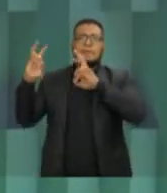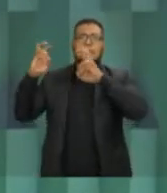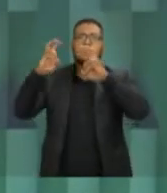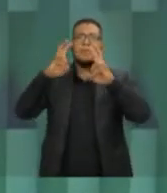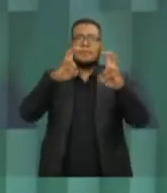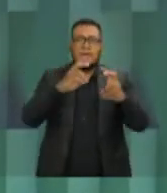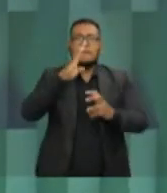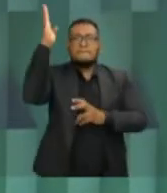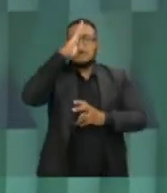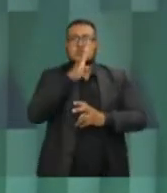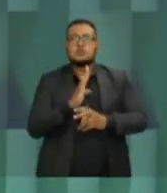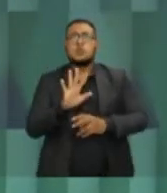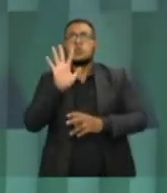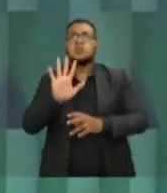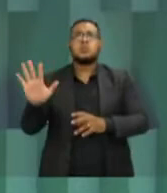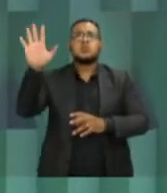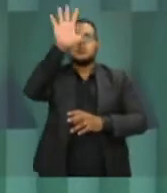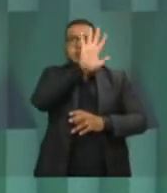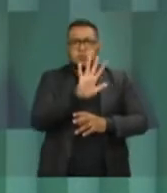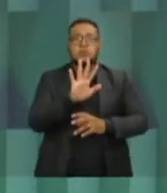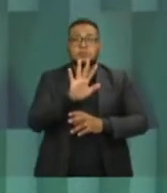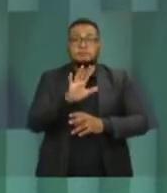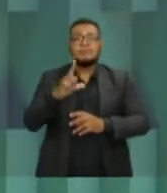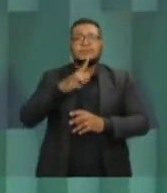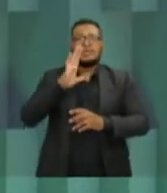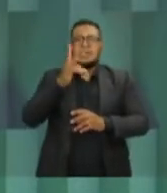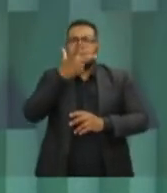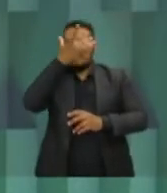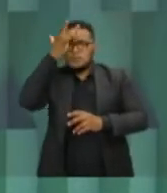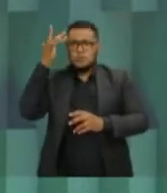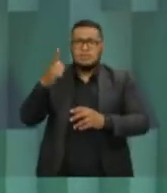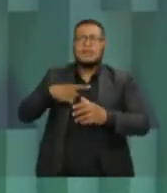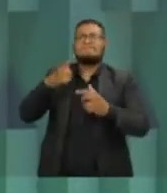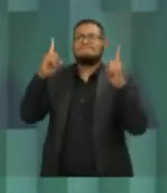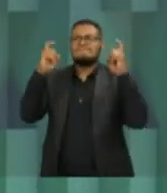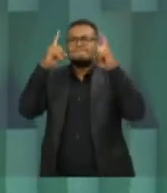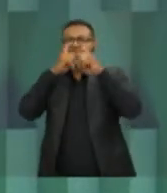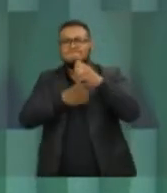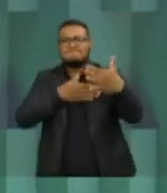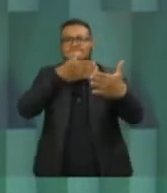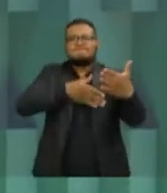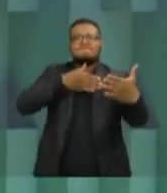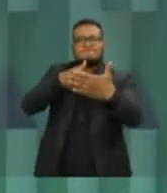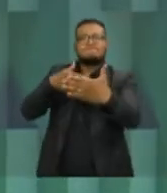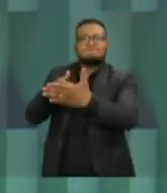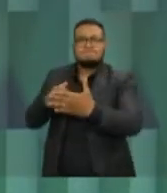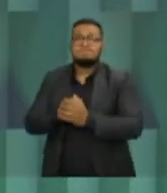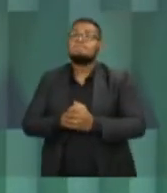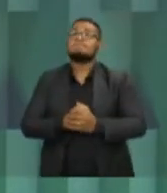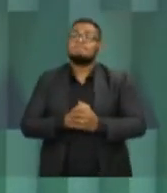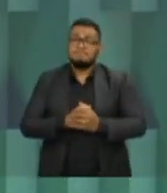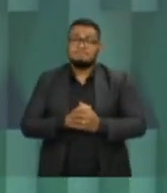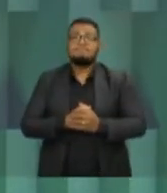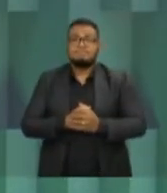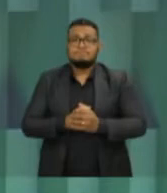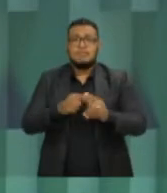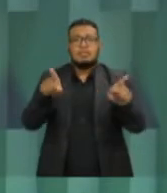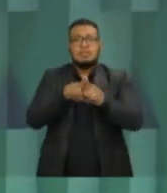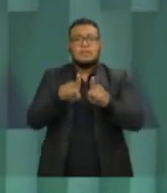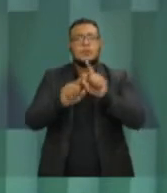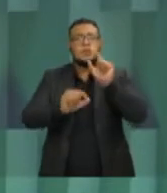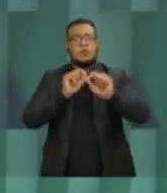Brasil, portanto, eu quero apresentar aqui quem está com dificuldade. Nós vamos também fazer um plano, naturalmente, um FIES, para